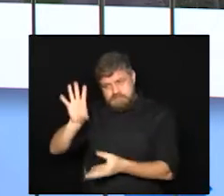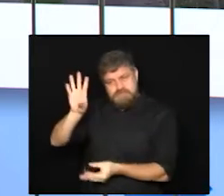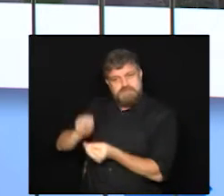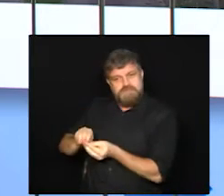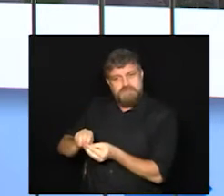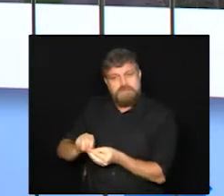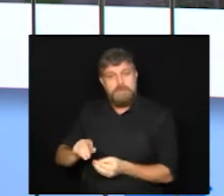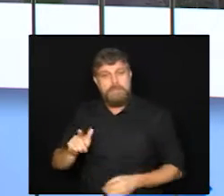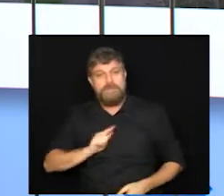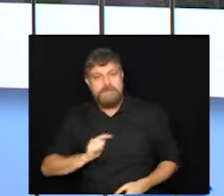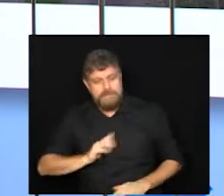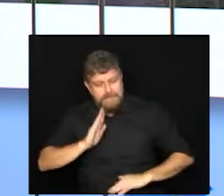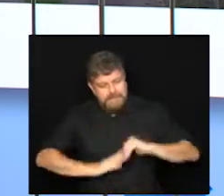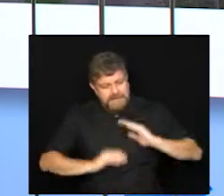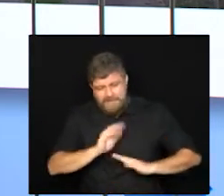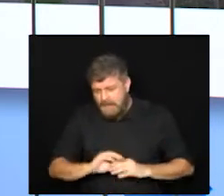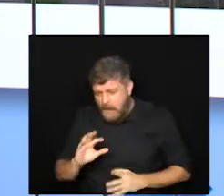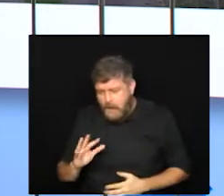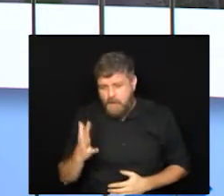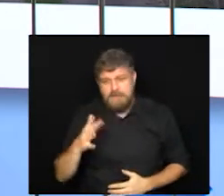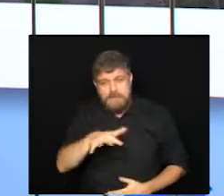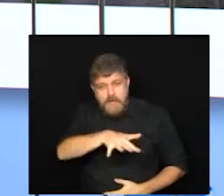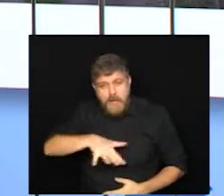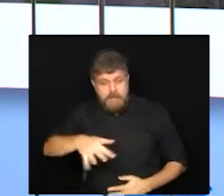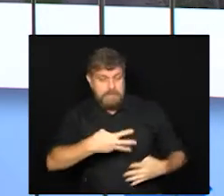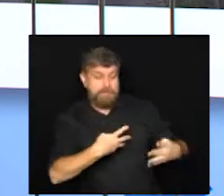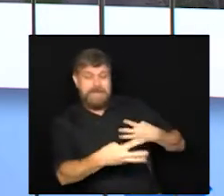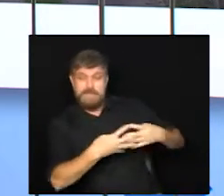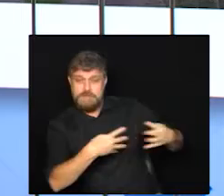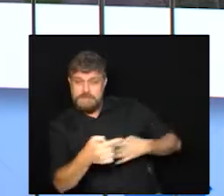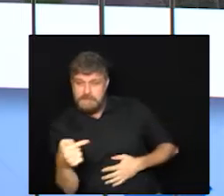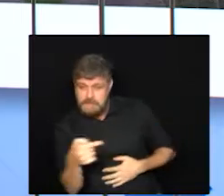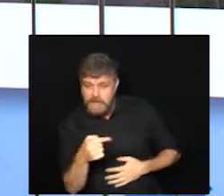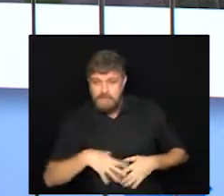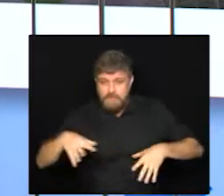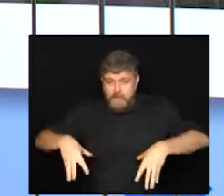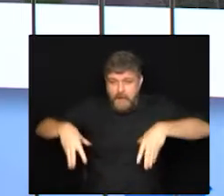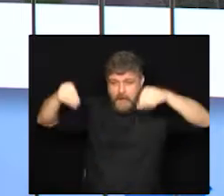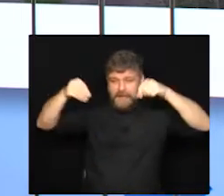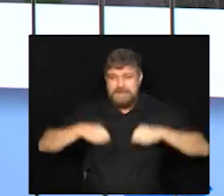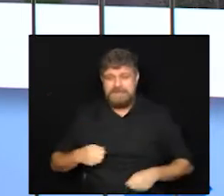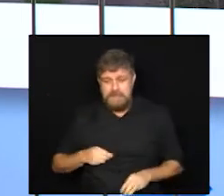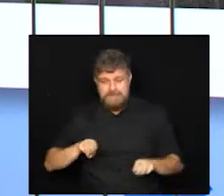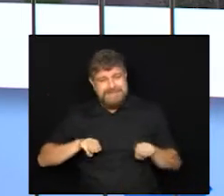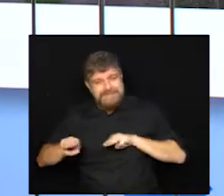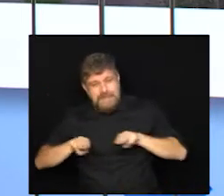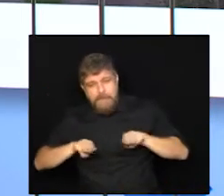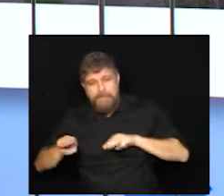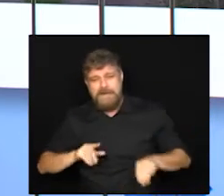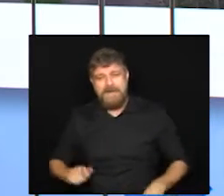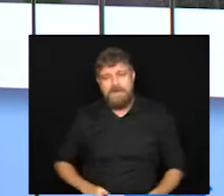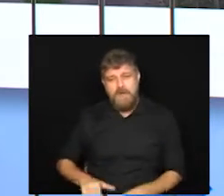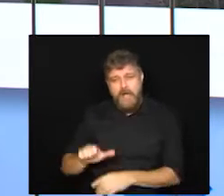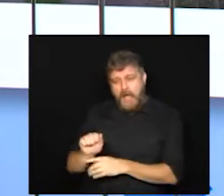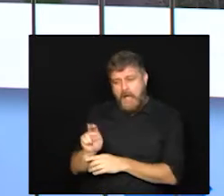ações que aconteceram na região de Barão Geraldo, no Castelo, São Marcos, Jardim Aurélia, Chapadão,